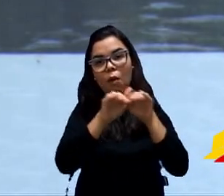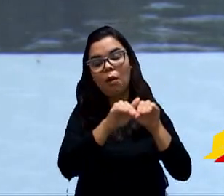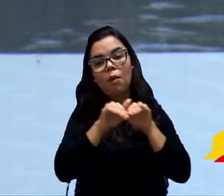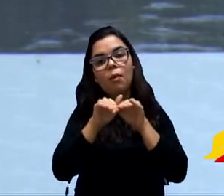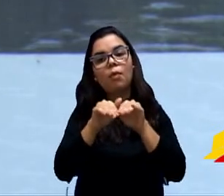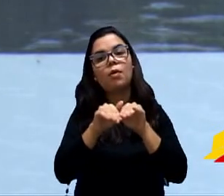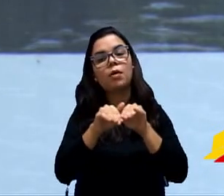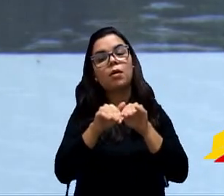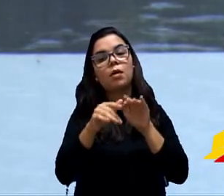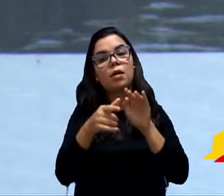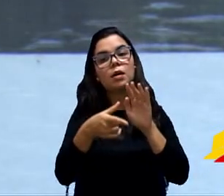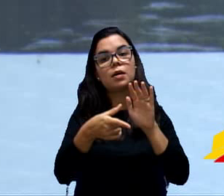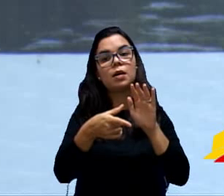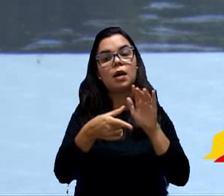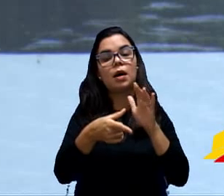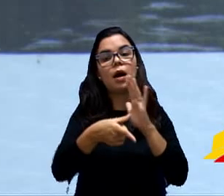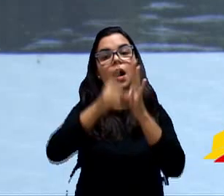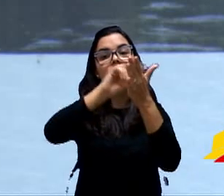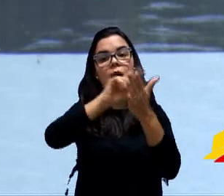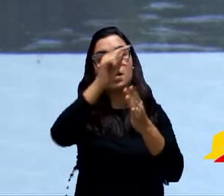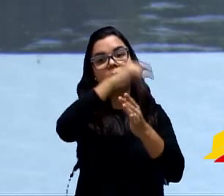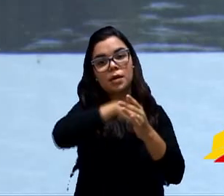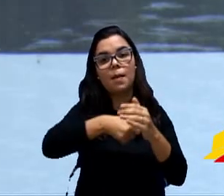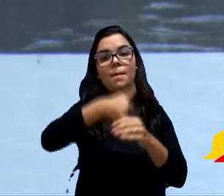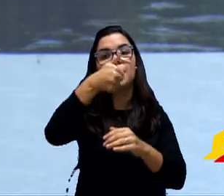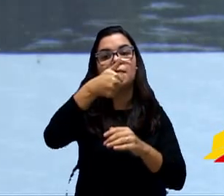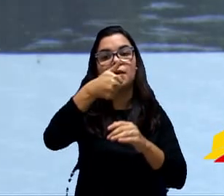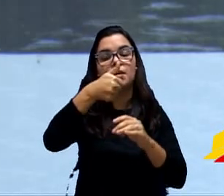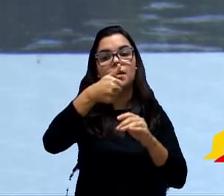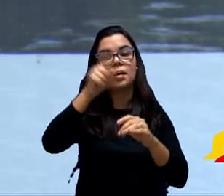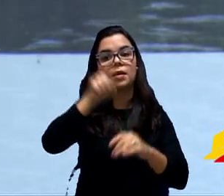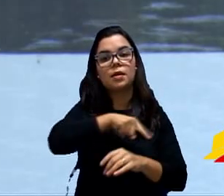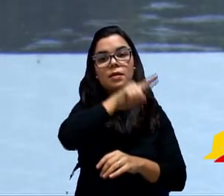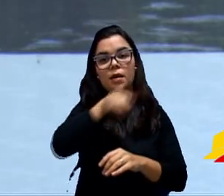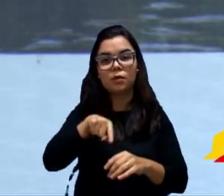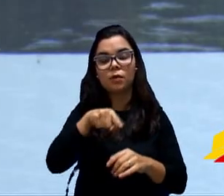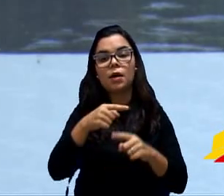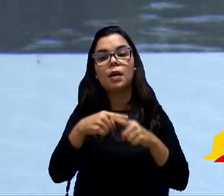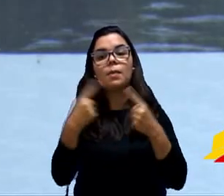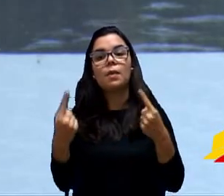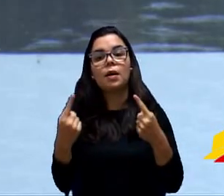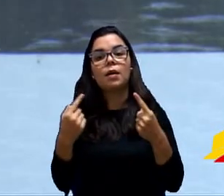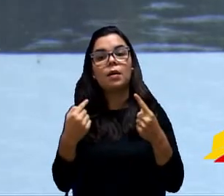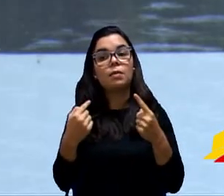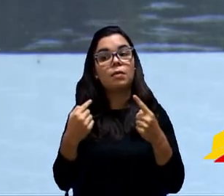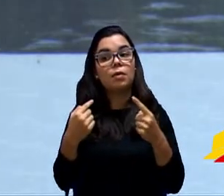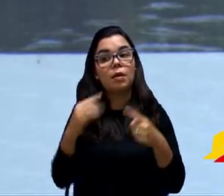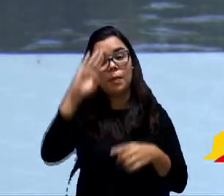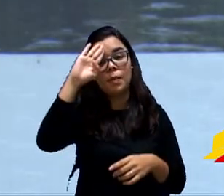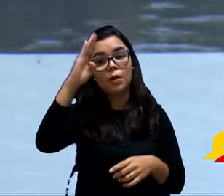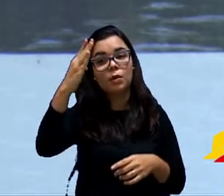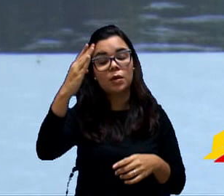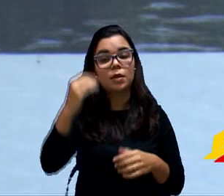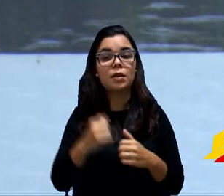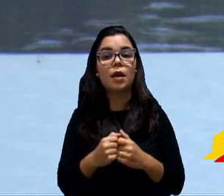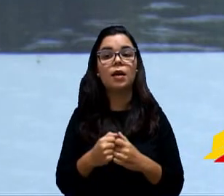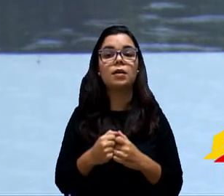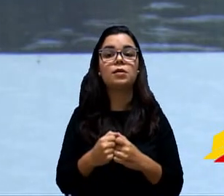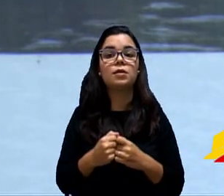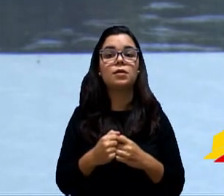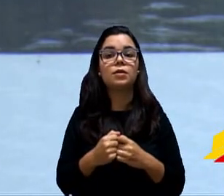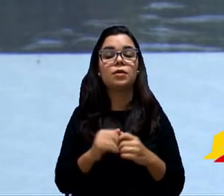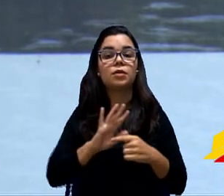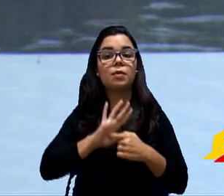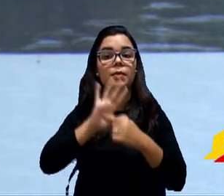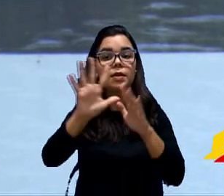está anulada. Porém, por uma questão de preciosismo, nós estamos apresentando uma emenda e